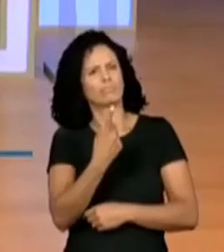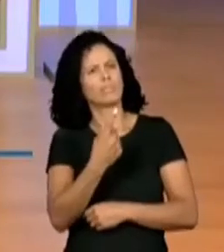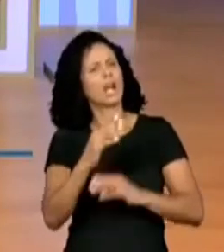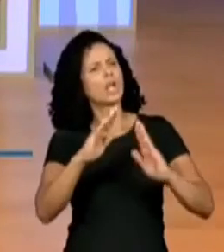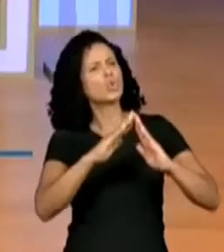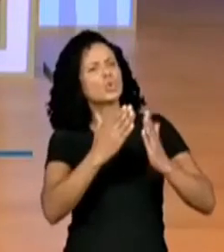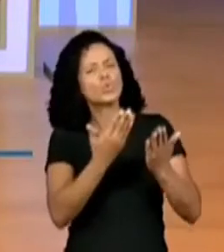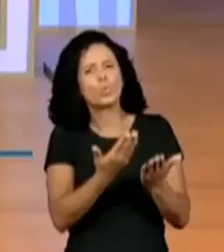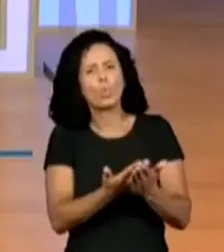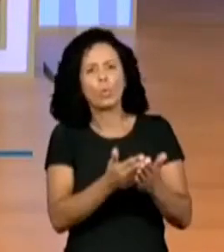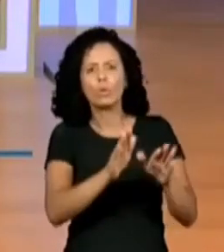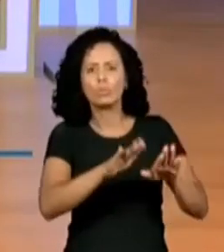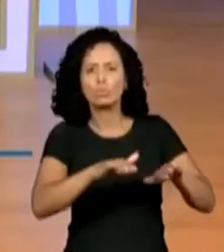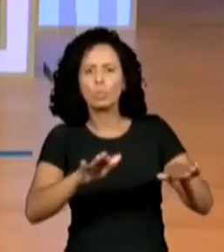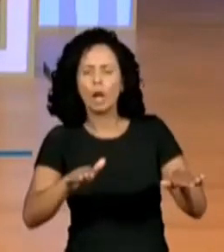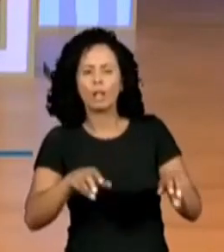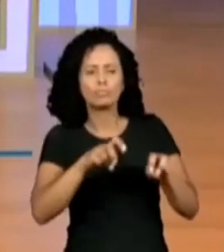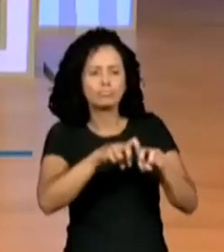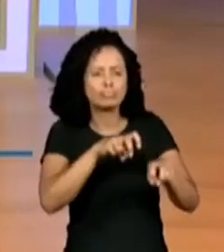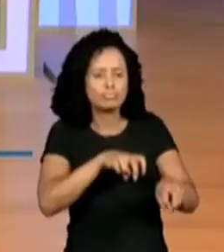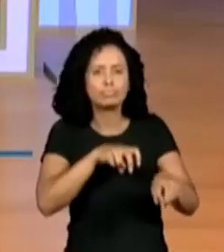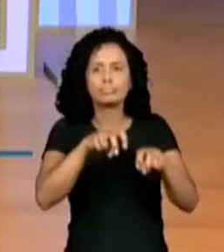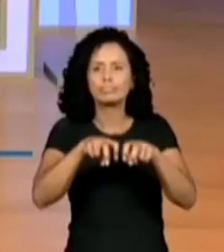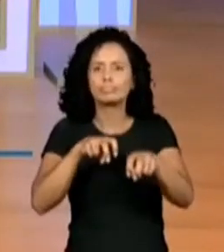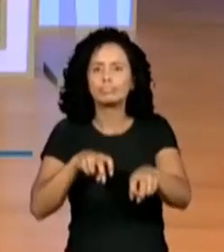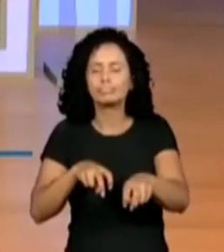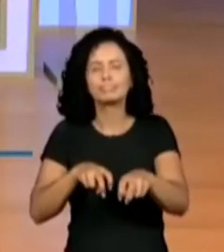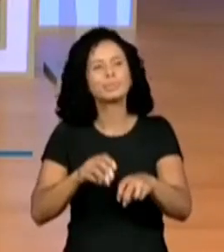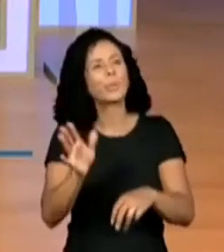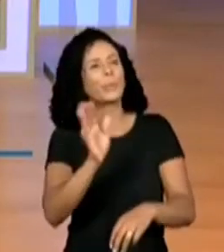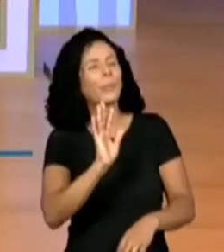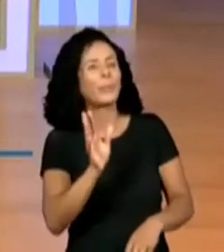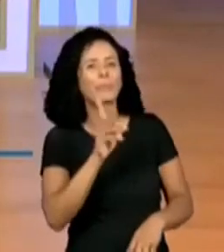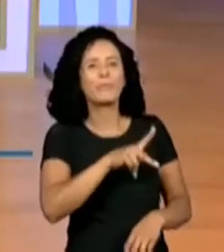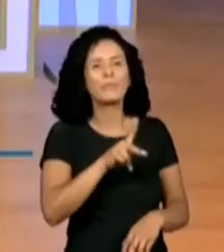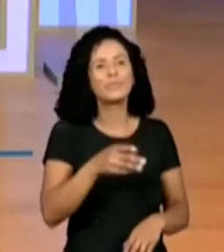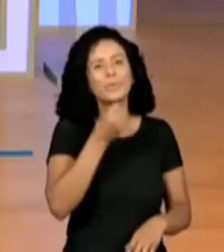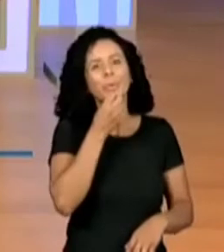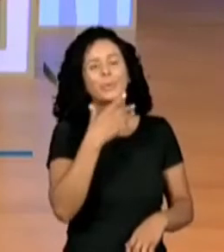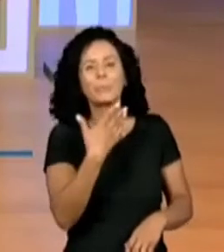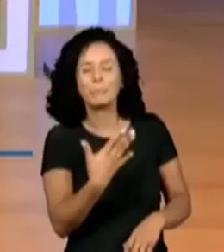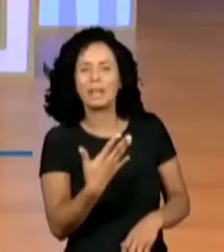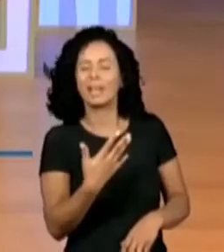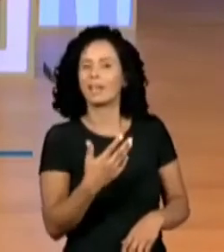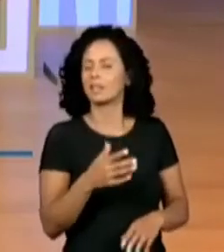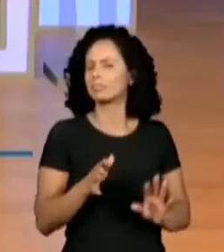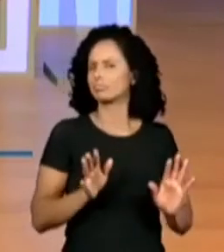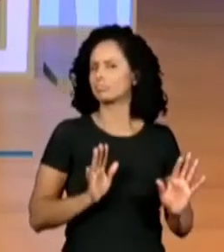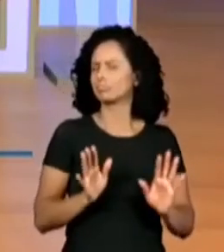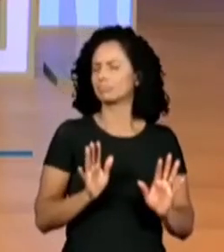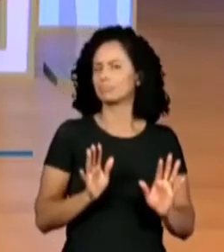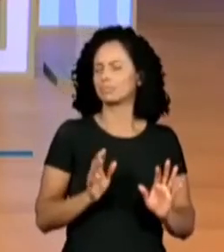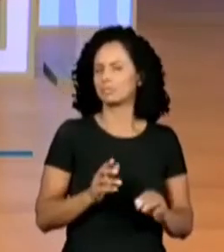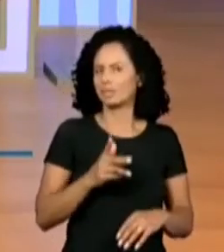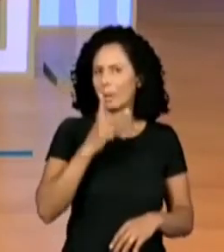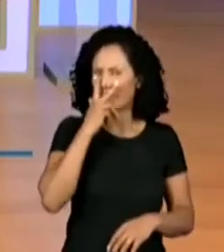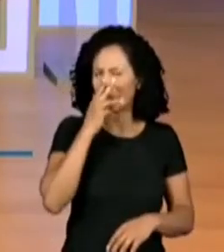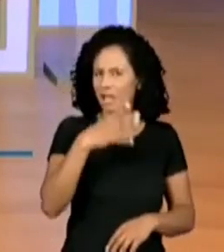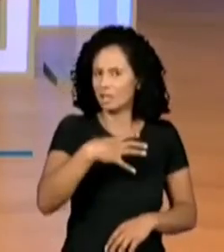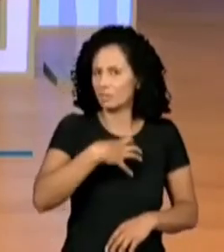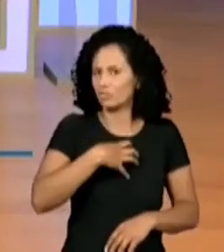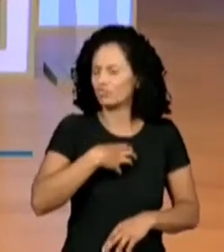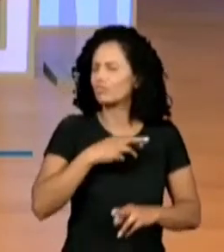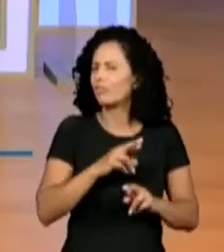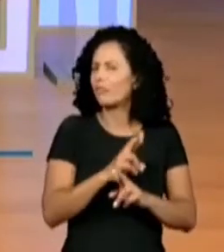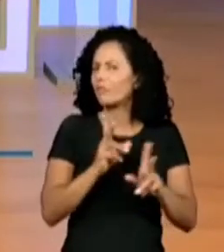escolas, né? Que mostram os alunos conversando com os professores, a gente não ouve muito, se você assiste em inglês, é